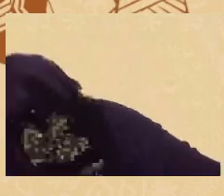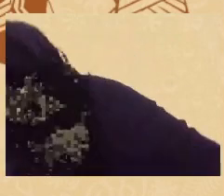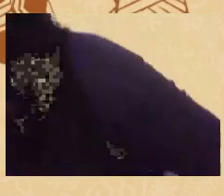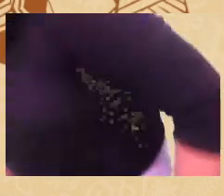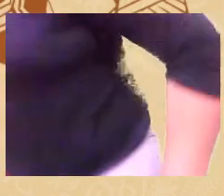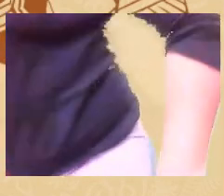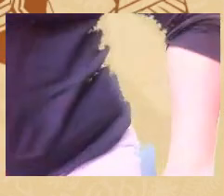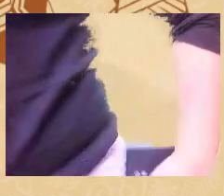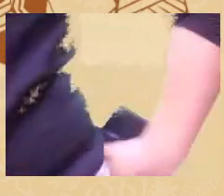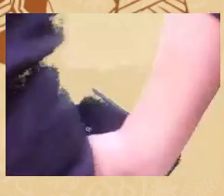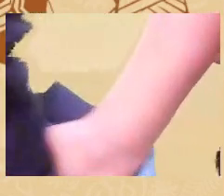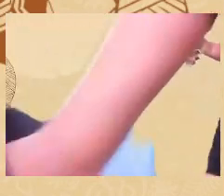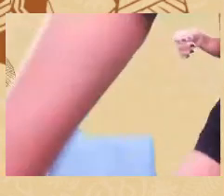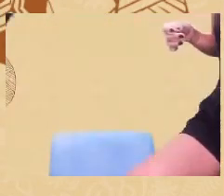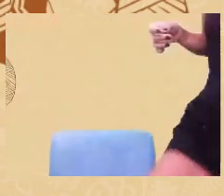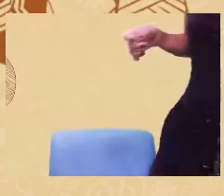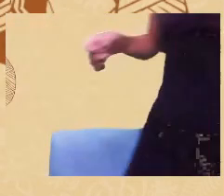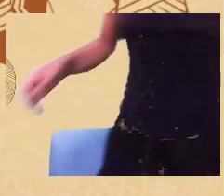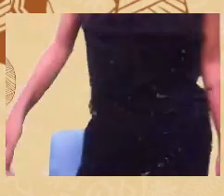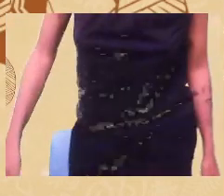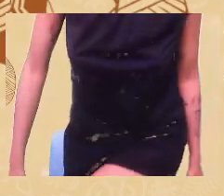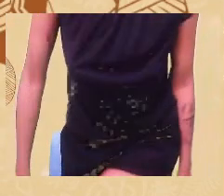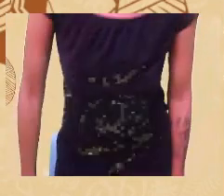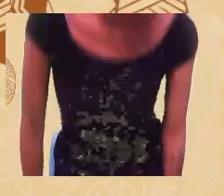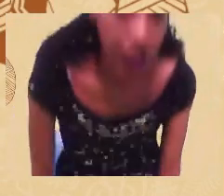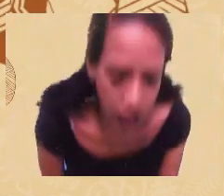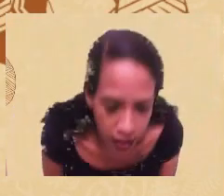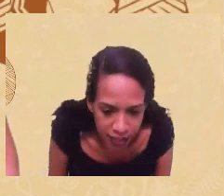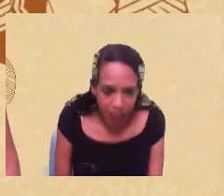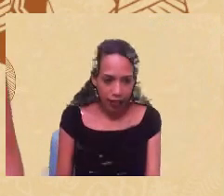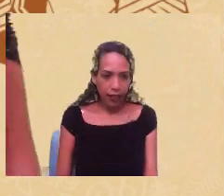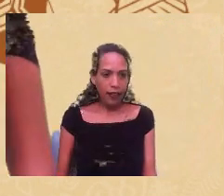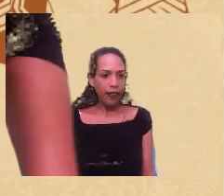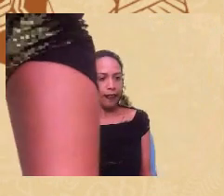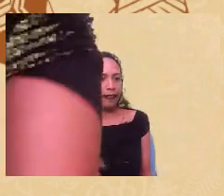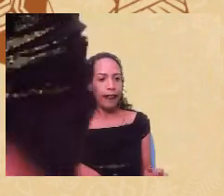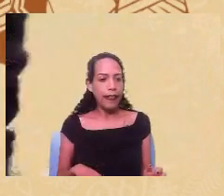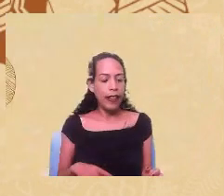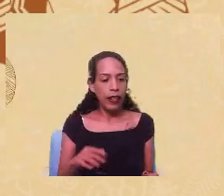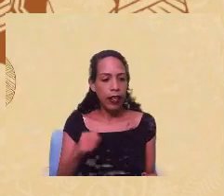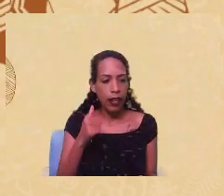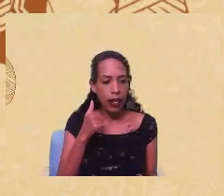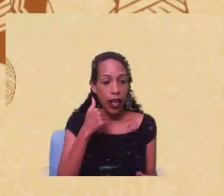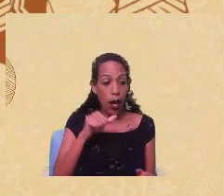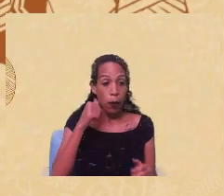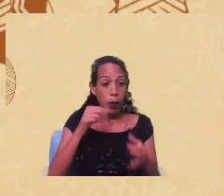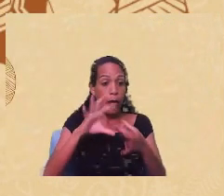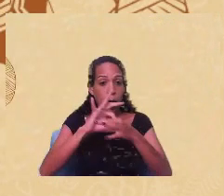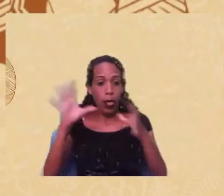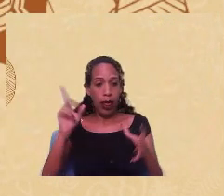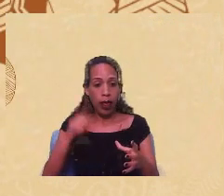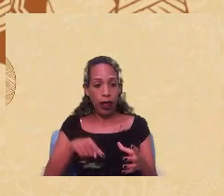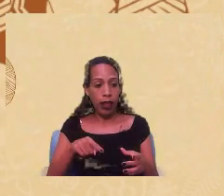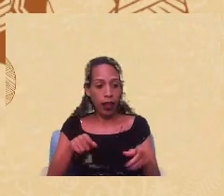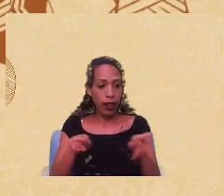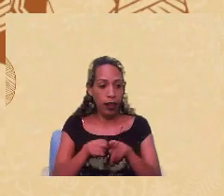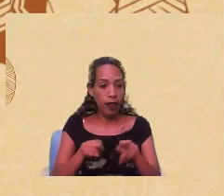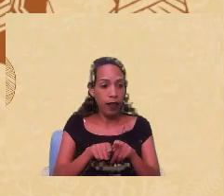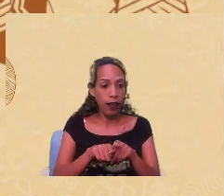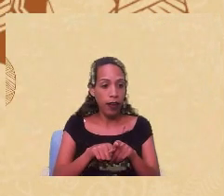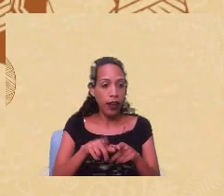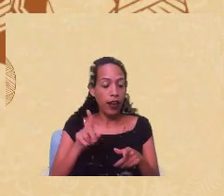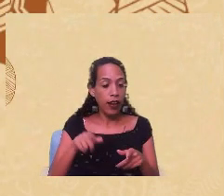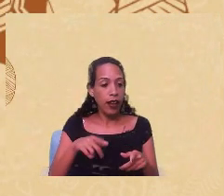é um sujeito valorizado. Em contrapartida, a gente tem lá a mulher muçulmana, a mulher negra e todas as outras, que está figurada como a